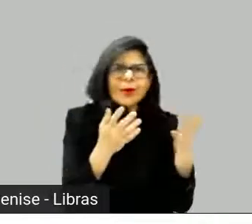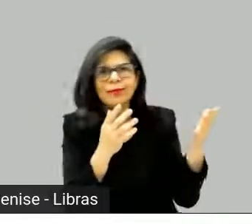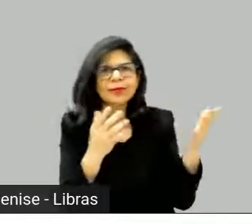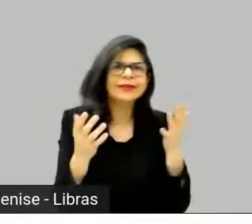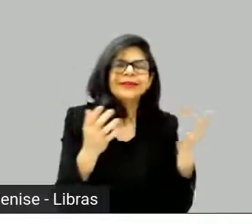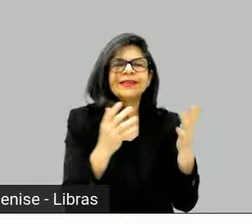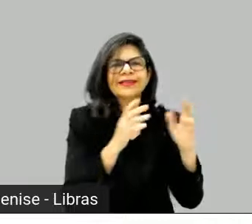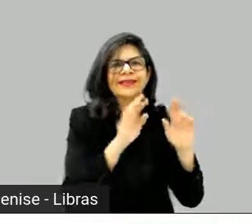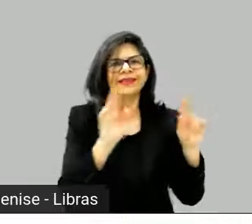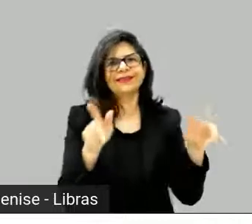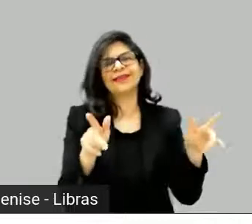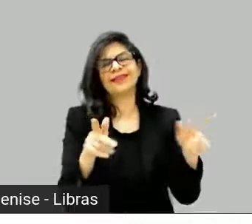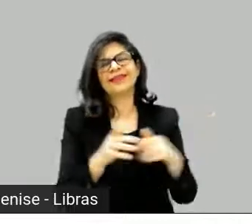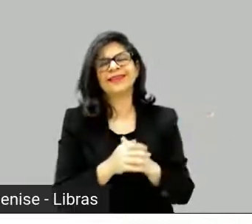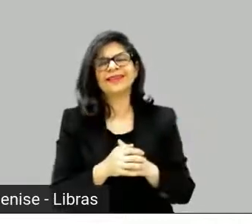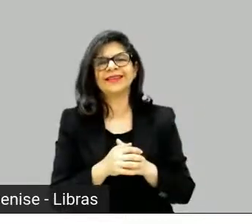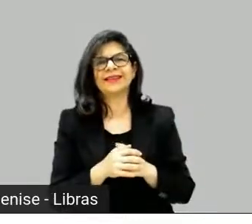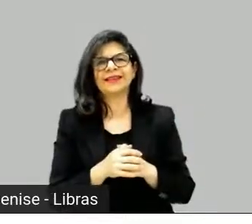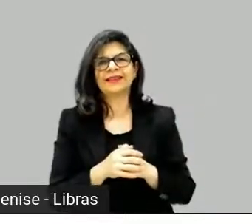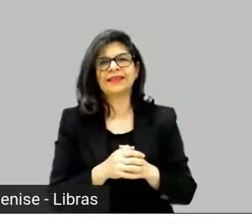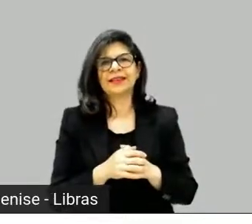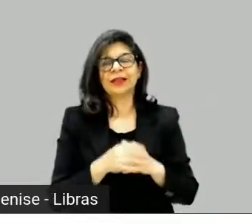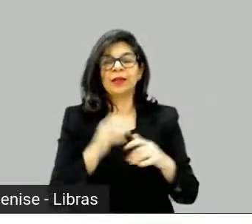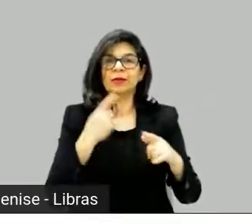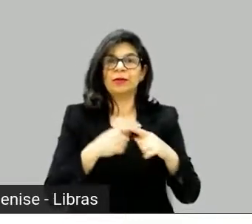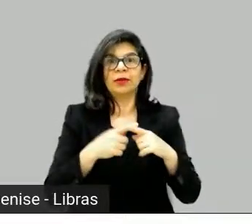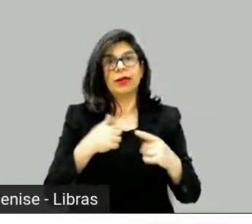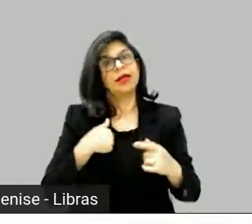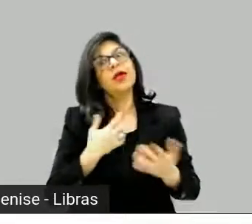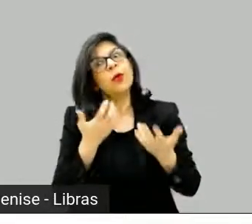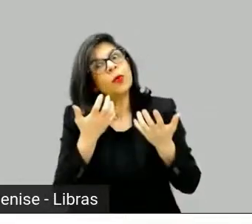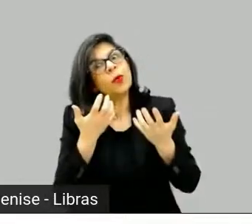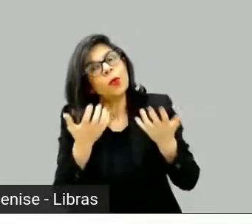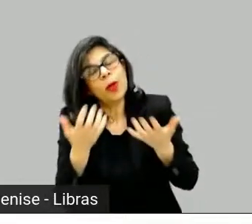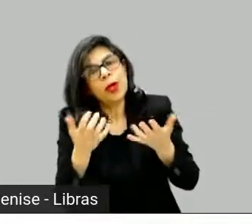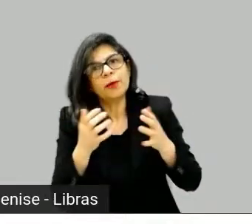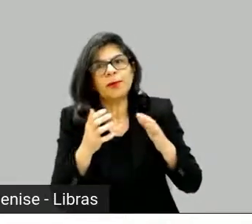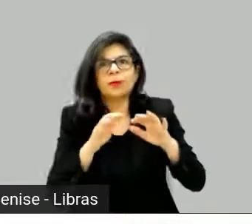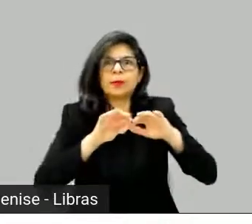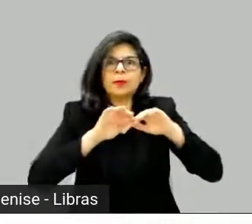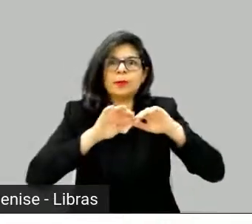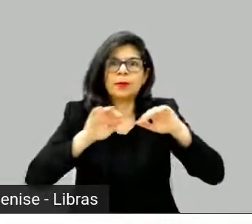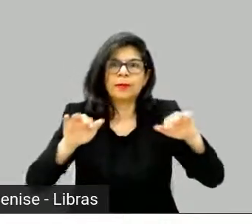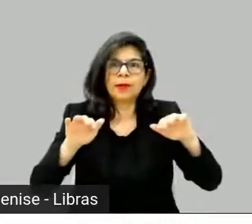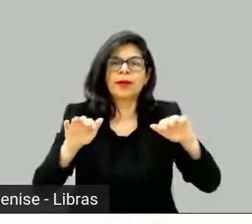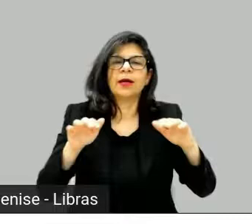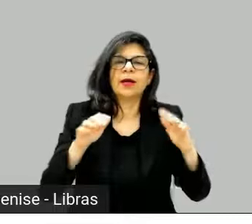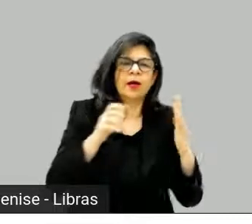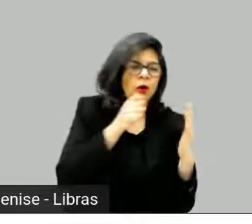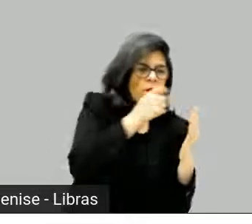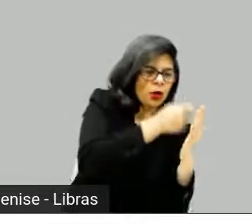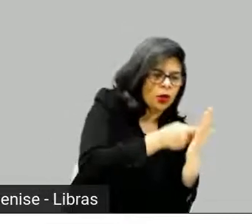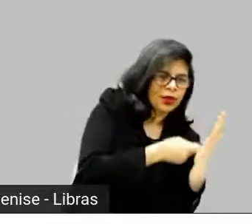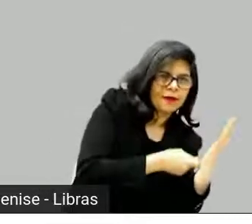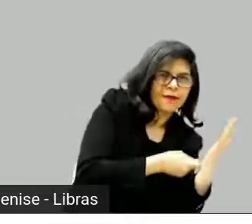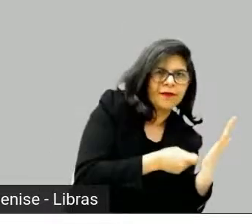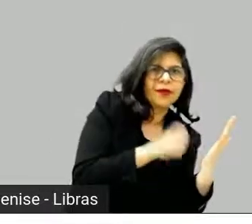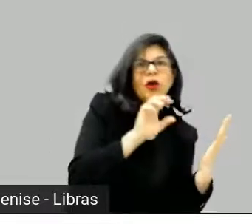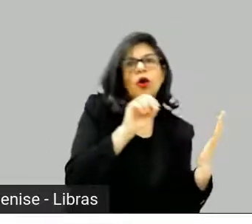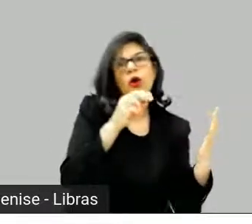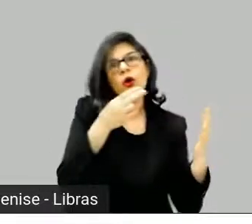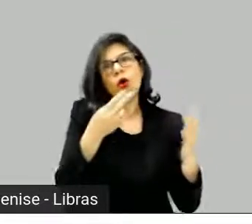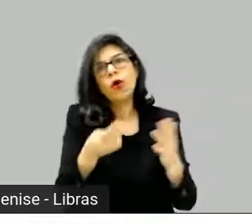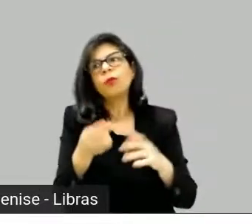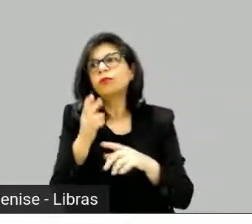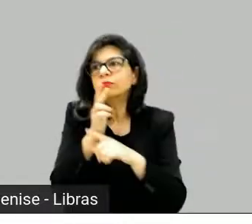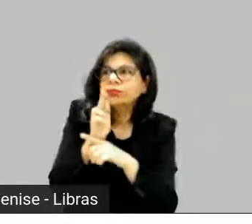Eu acho que eu faço o possível para manter eles separados, porque é outra onda mesmo. Eu escrevi, eu tenho